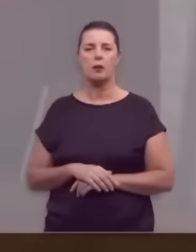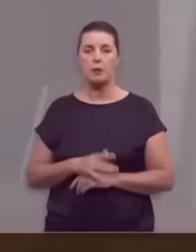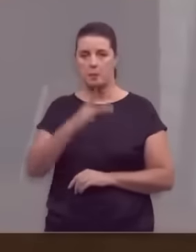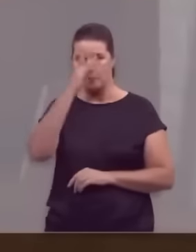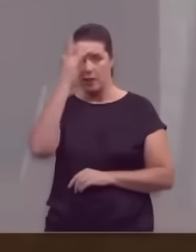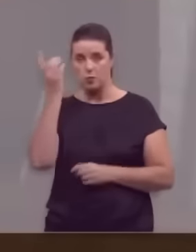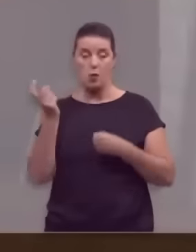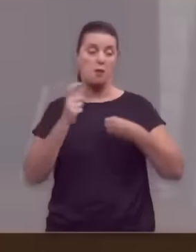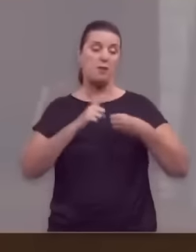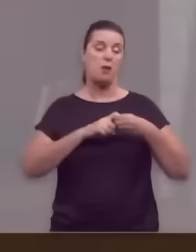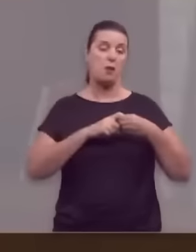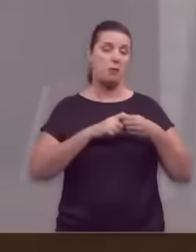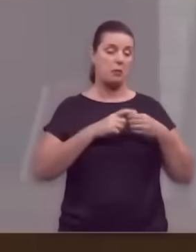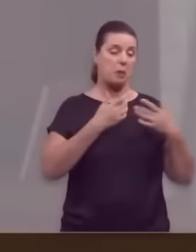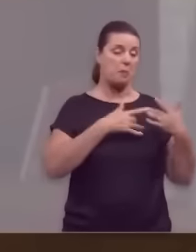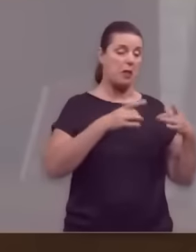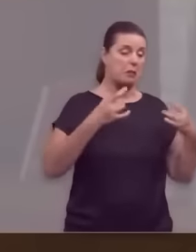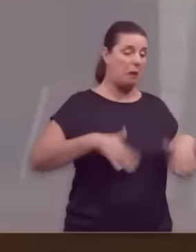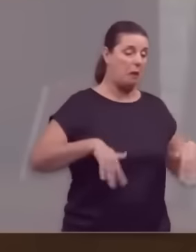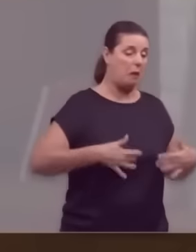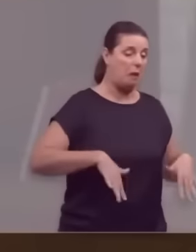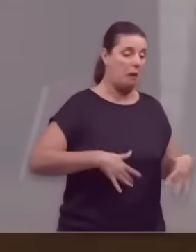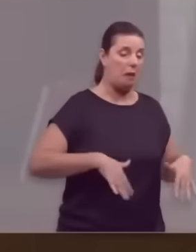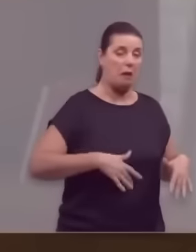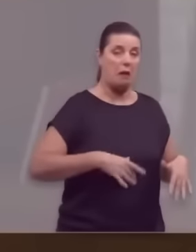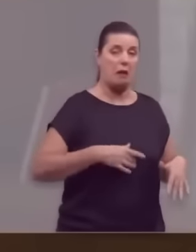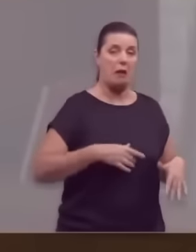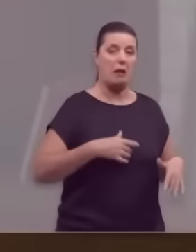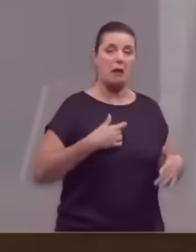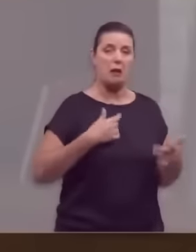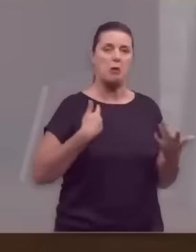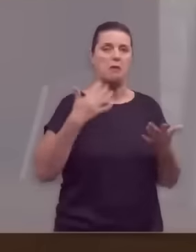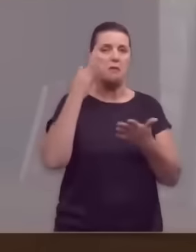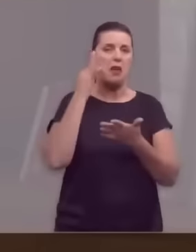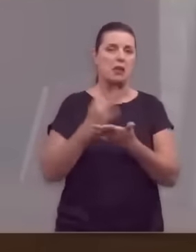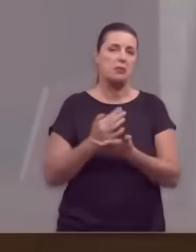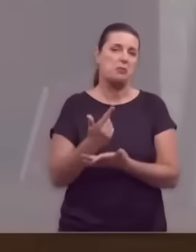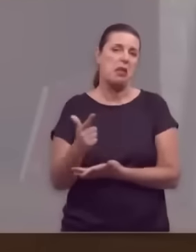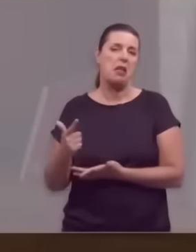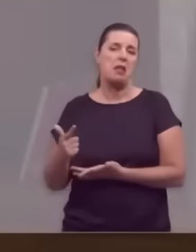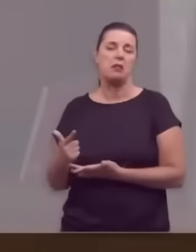Aqueles que retrocedem, aqueles que negam a sua fé,